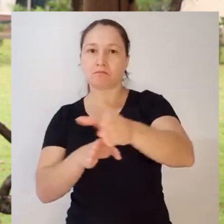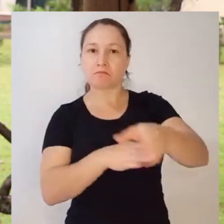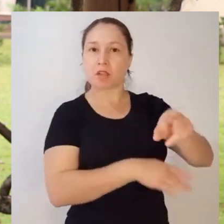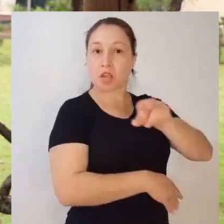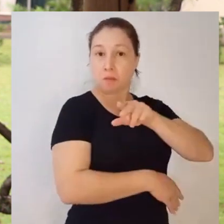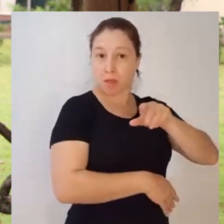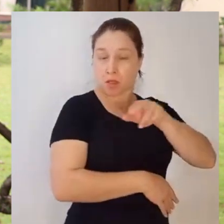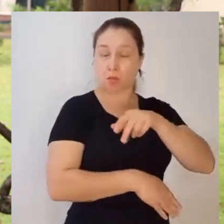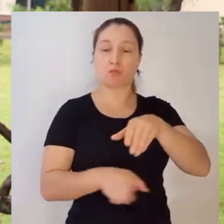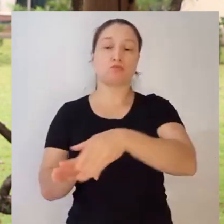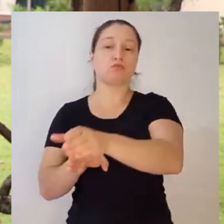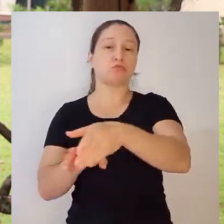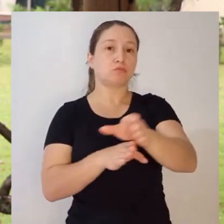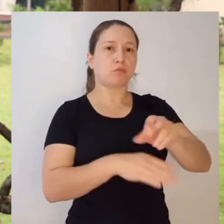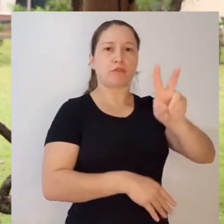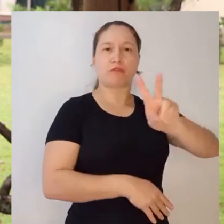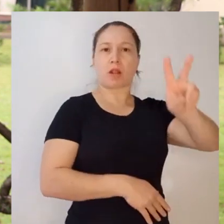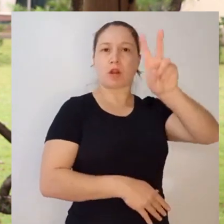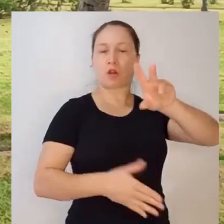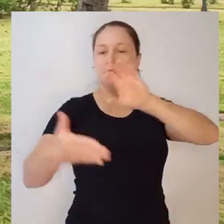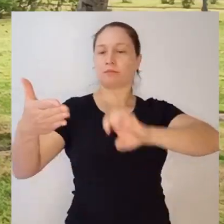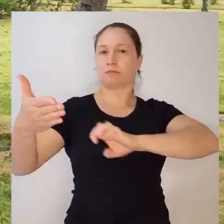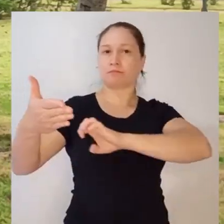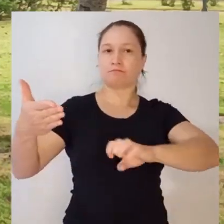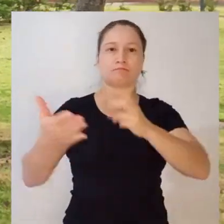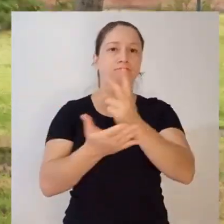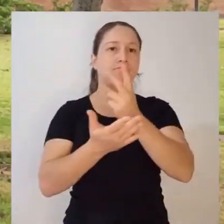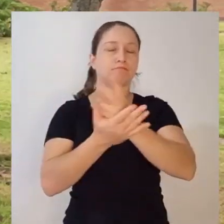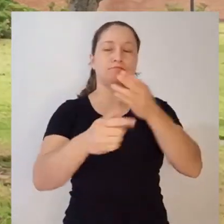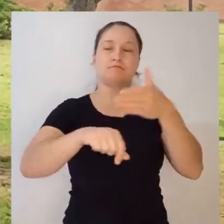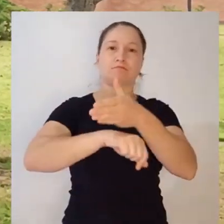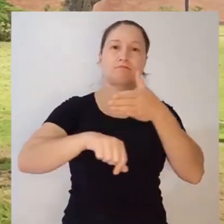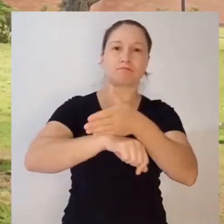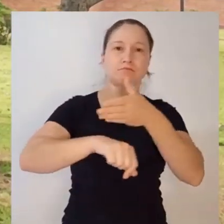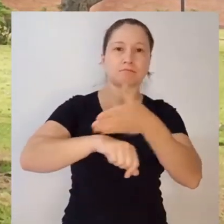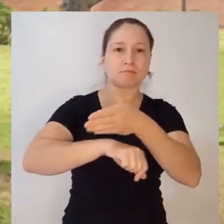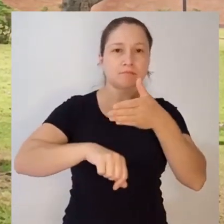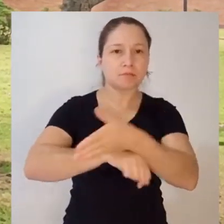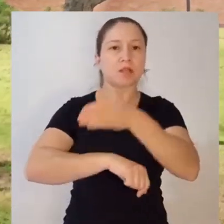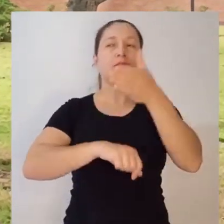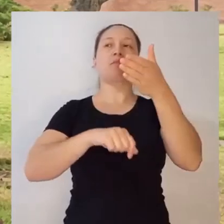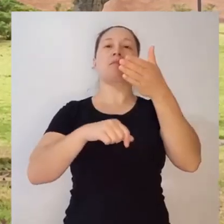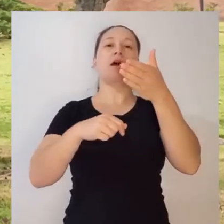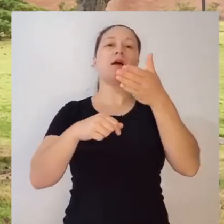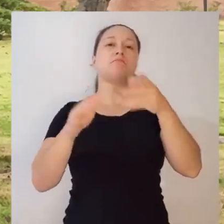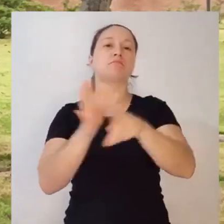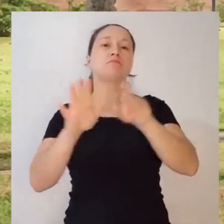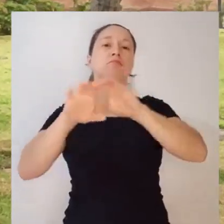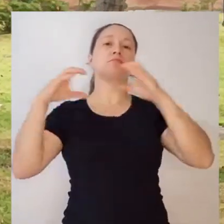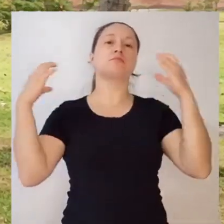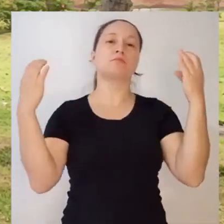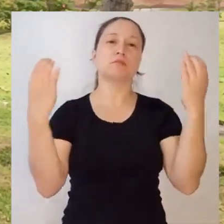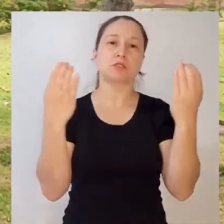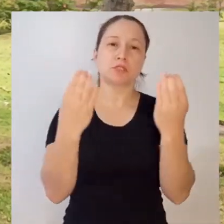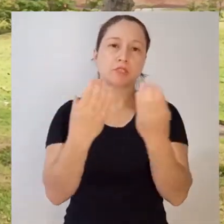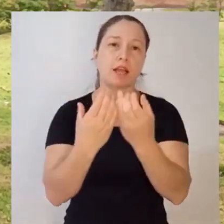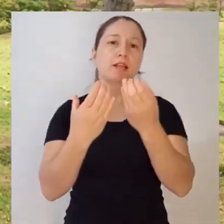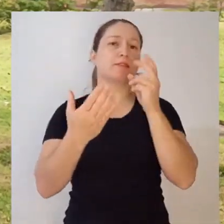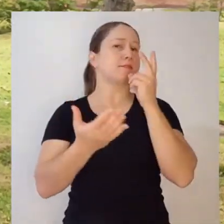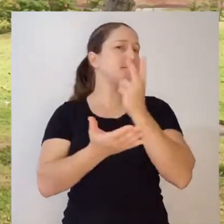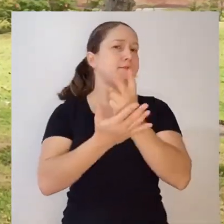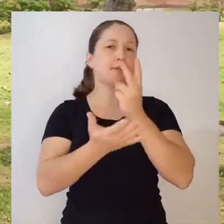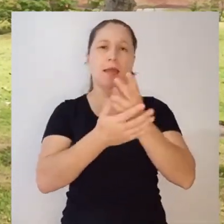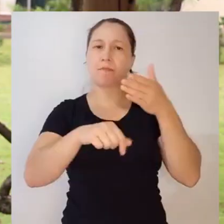irmãos os valores do Evangelho. Então participei do grupo de infância missionária lá na minha comunidade